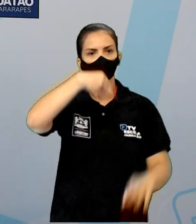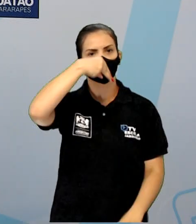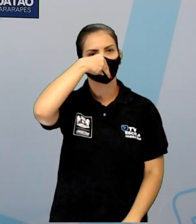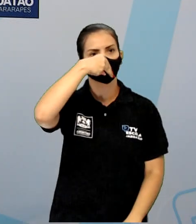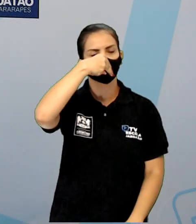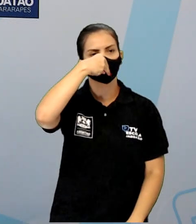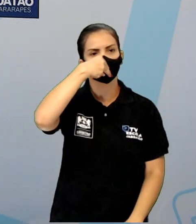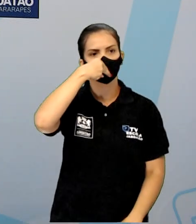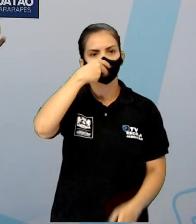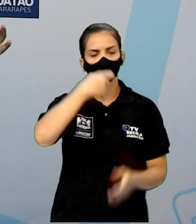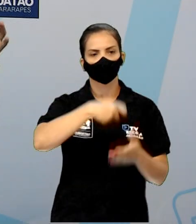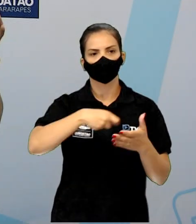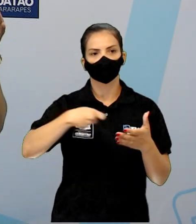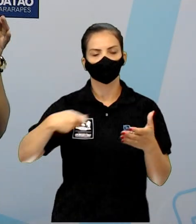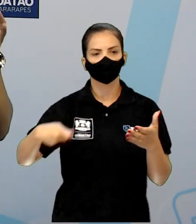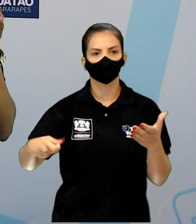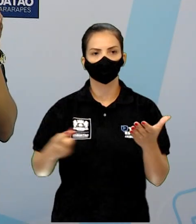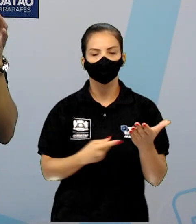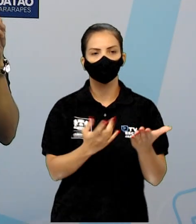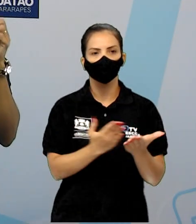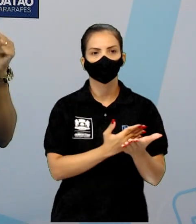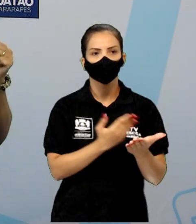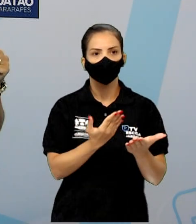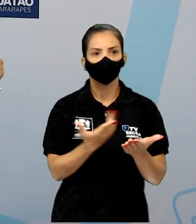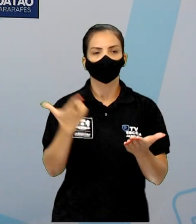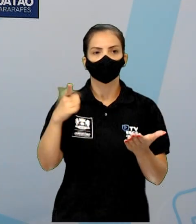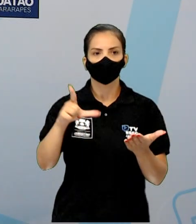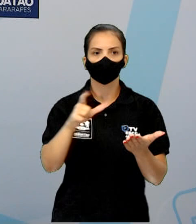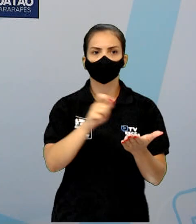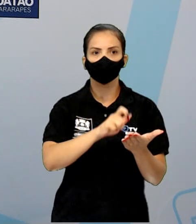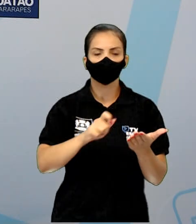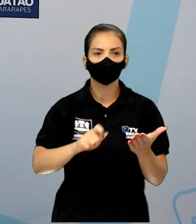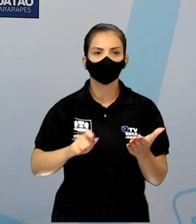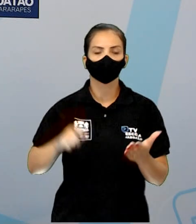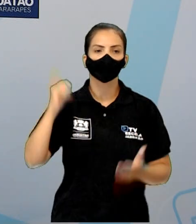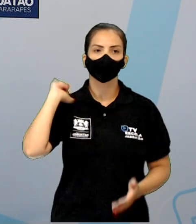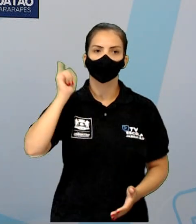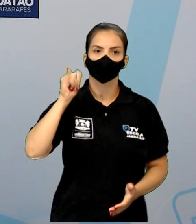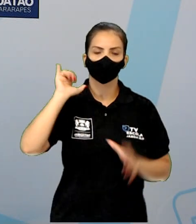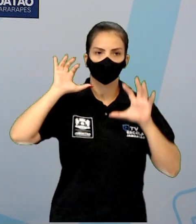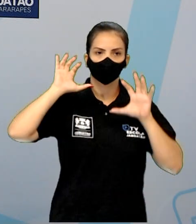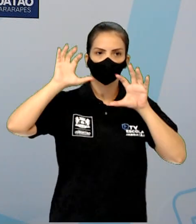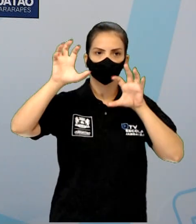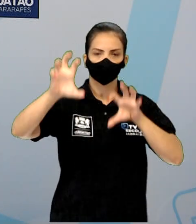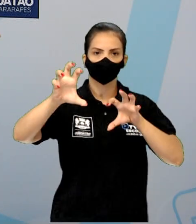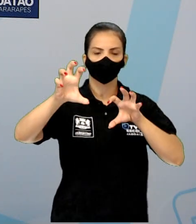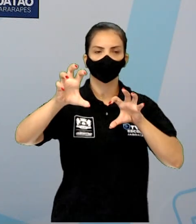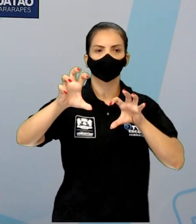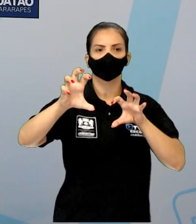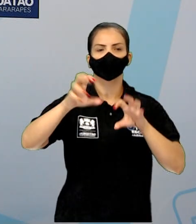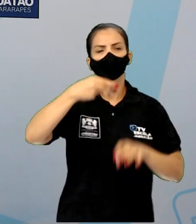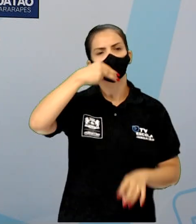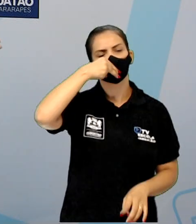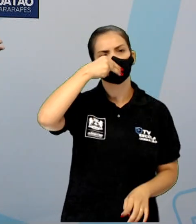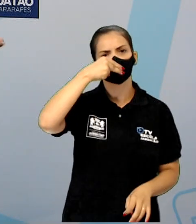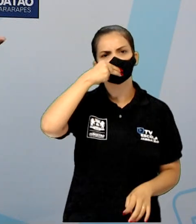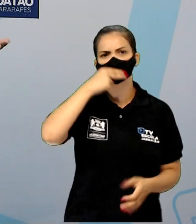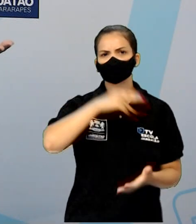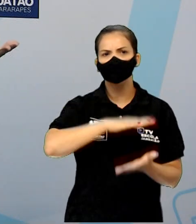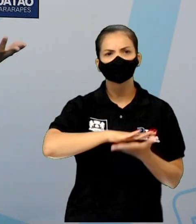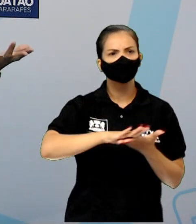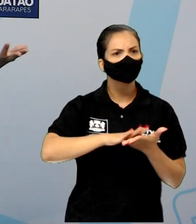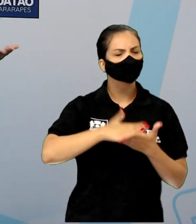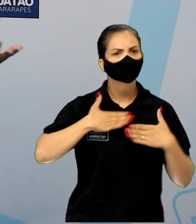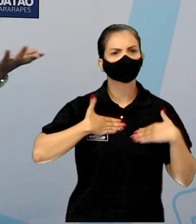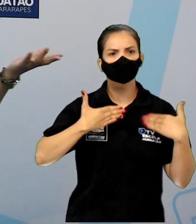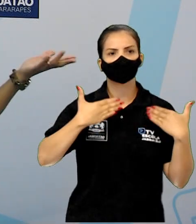caderno, reescreva Transformando num conto de assombração Na da Mônica não teve nada de assustador Ela que